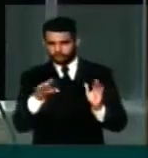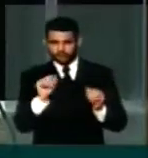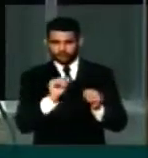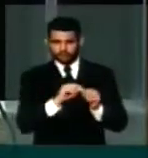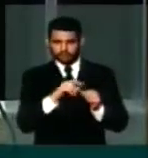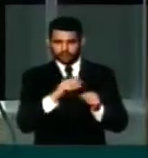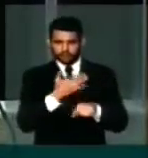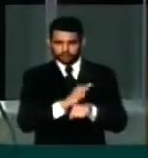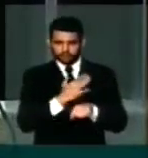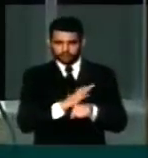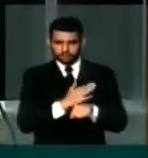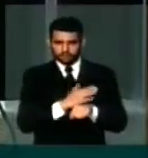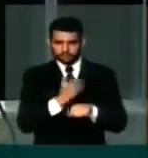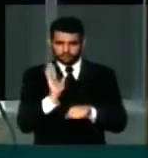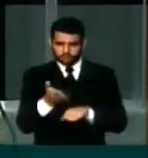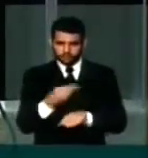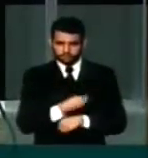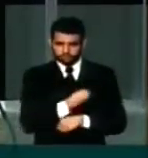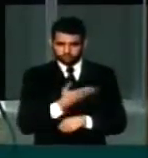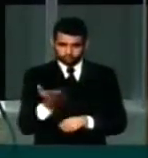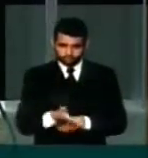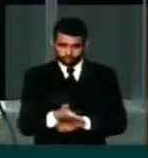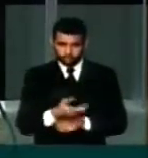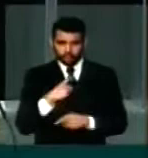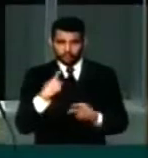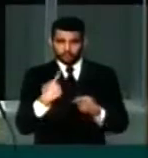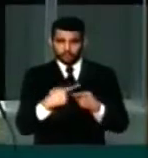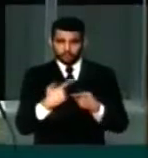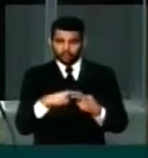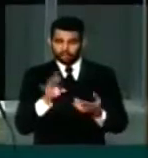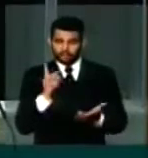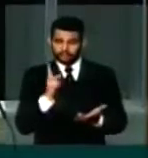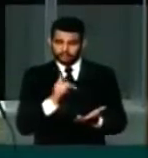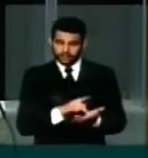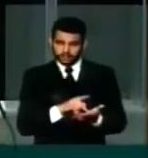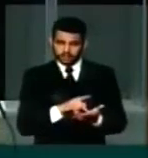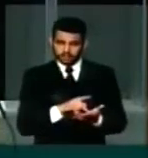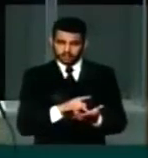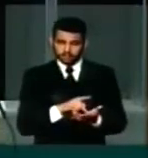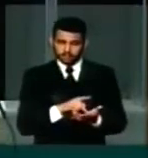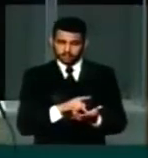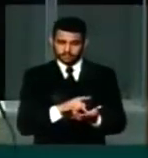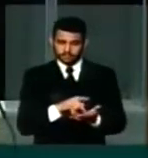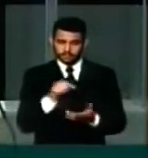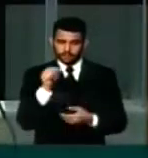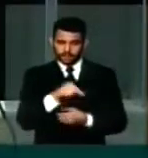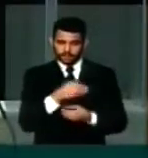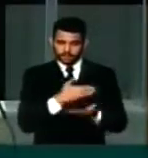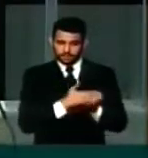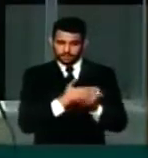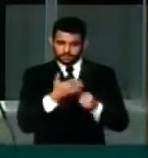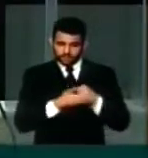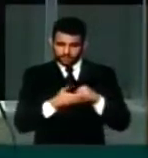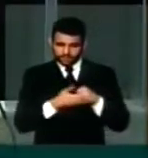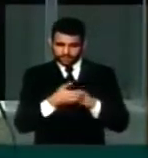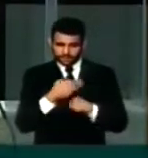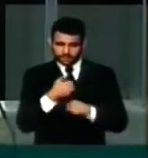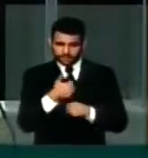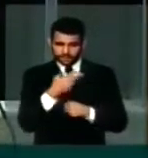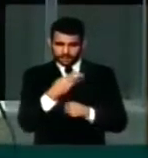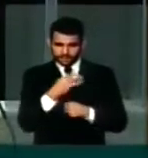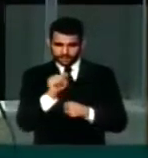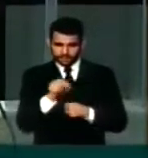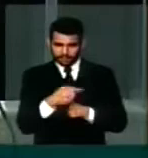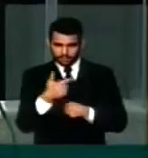como é tradição ou praxe aqui. Porque, na verdade, esse piso inicial de 13